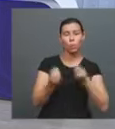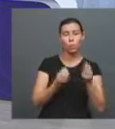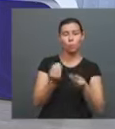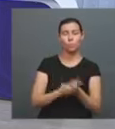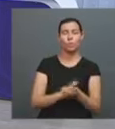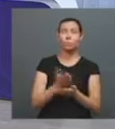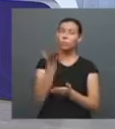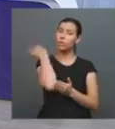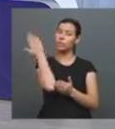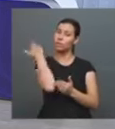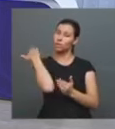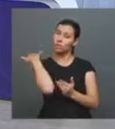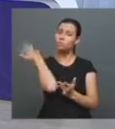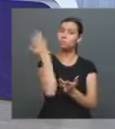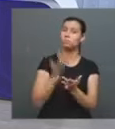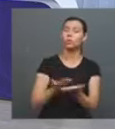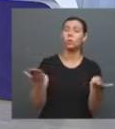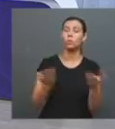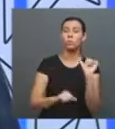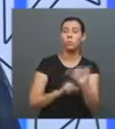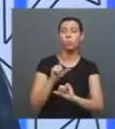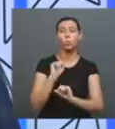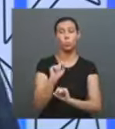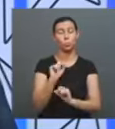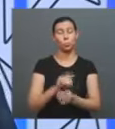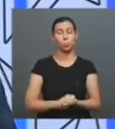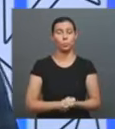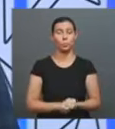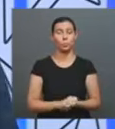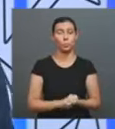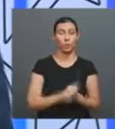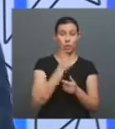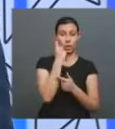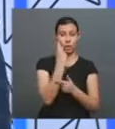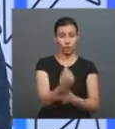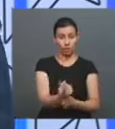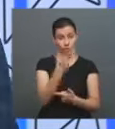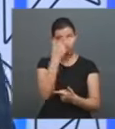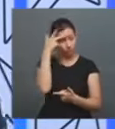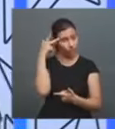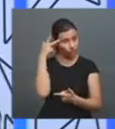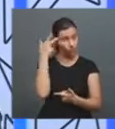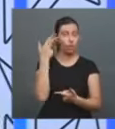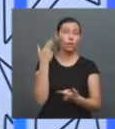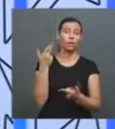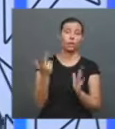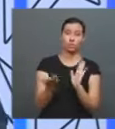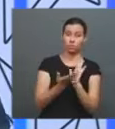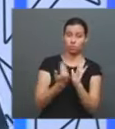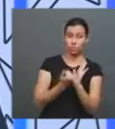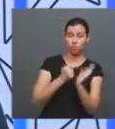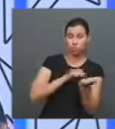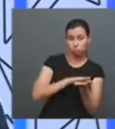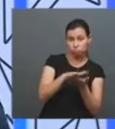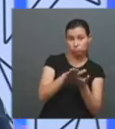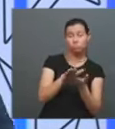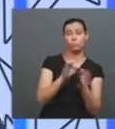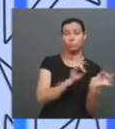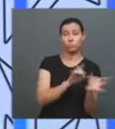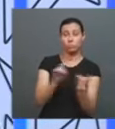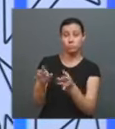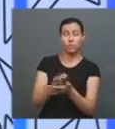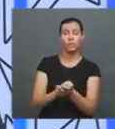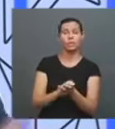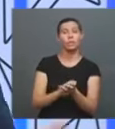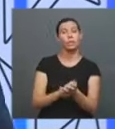você acha que mais mudou? Vamos defini-lo. Então, é muito interessante da gente pensar que o mercado editorial, ele tem muito vinculado com o início da